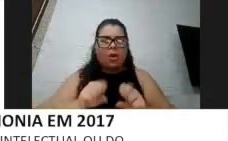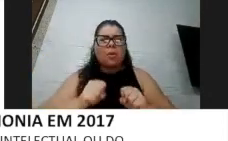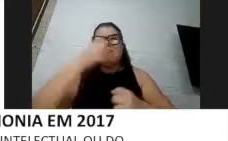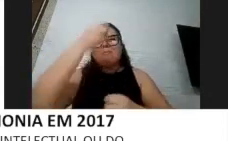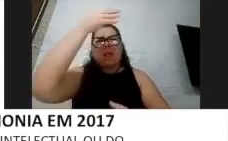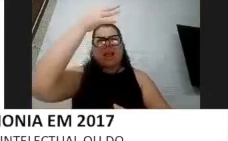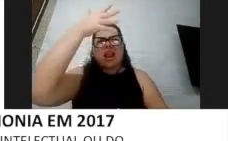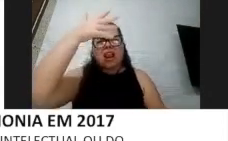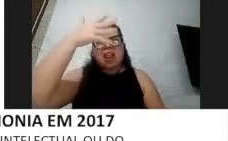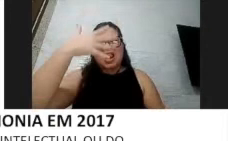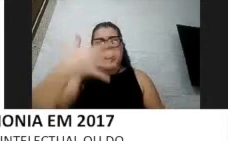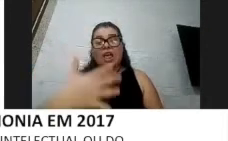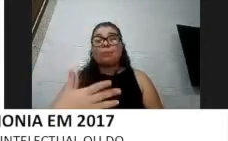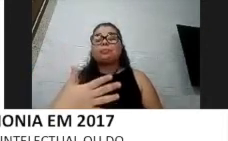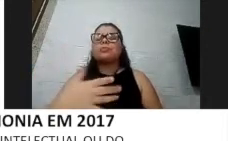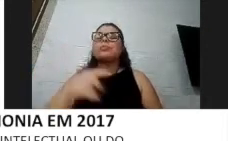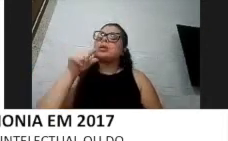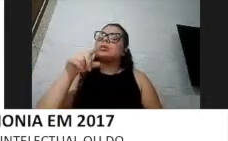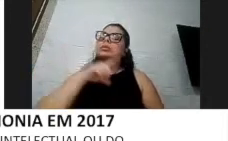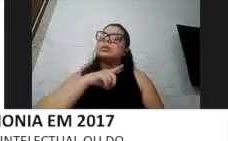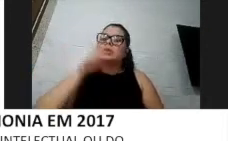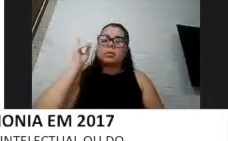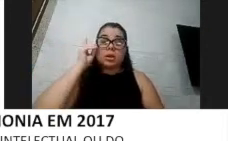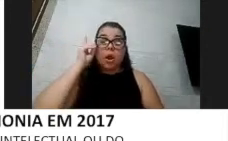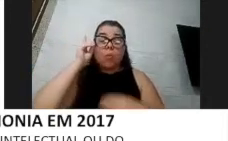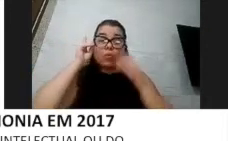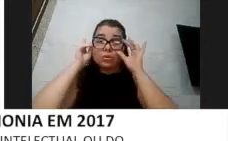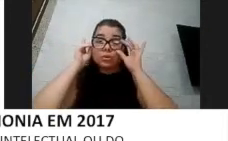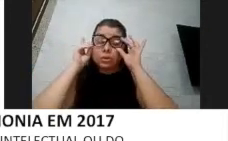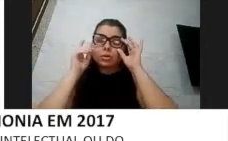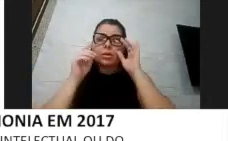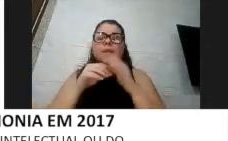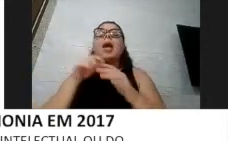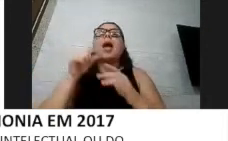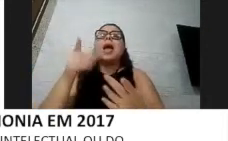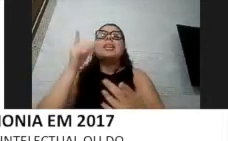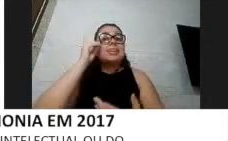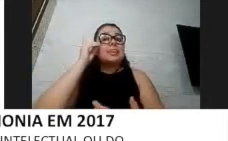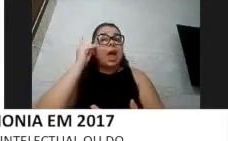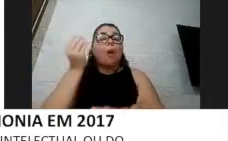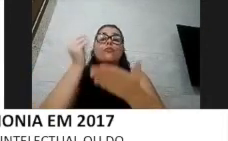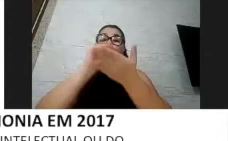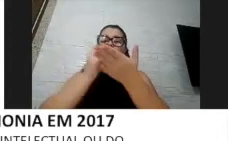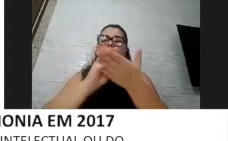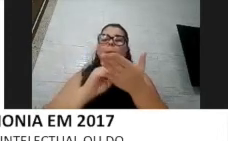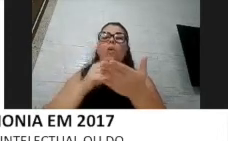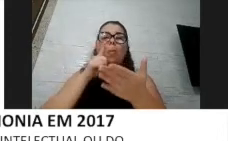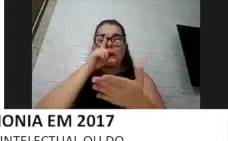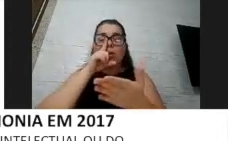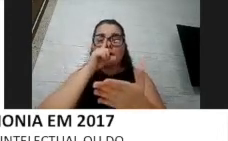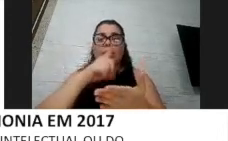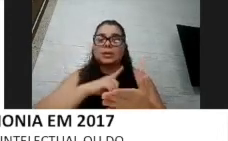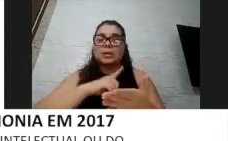estado. e como a síndrome de Down pelo Ministério da Saúde foi listada como fator de risco, tem uma